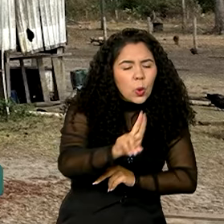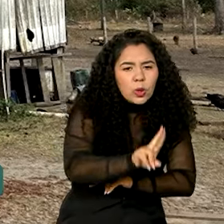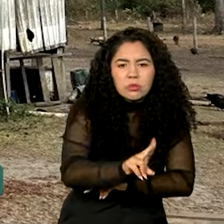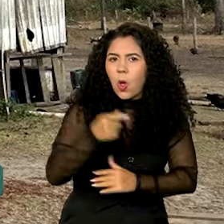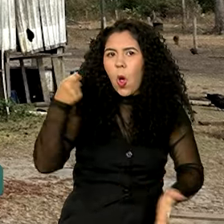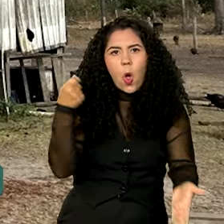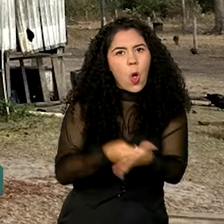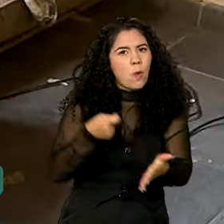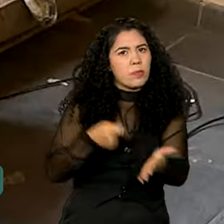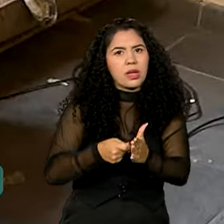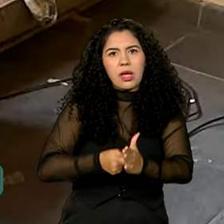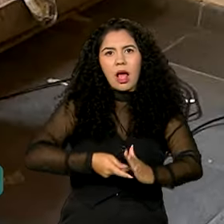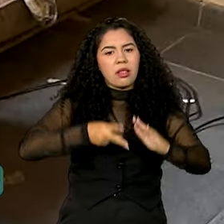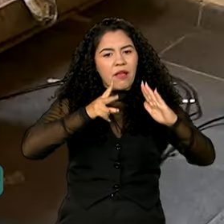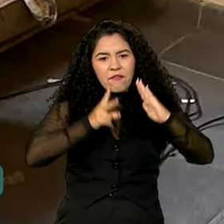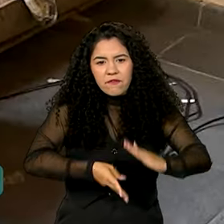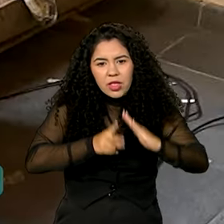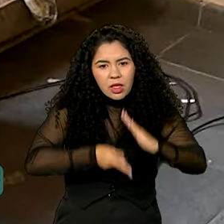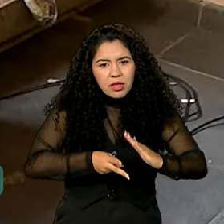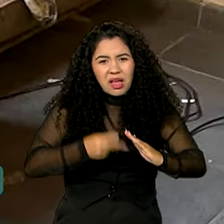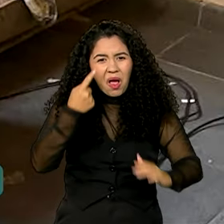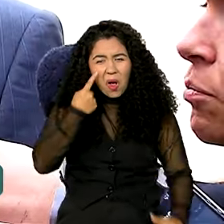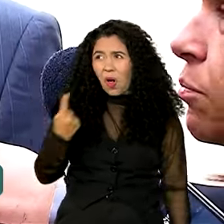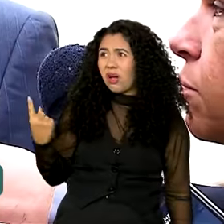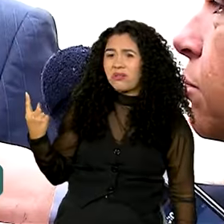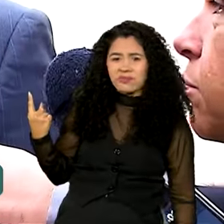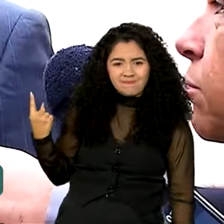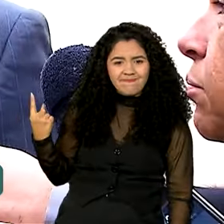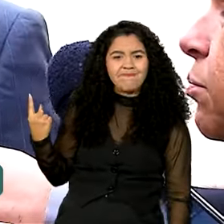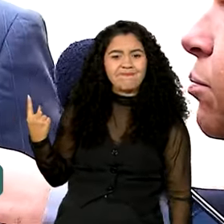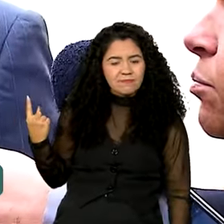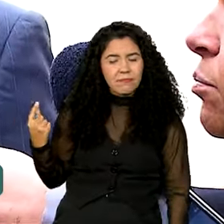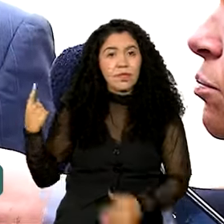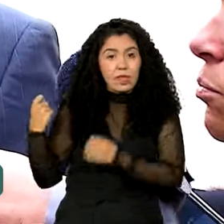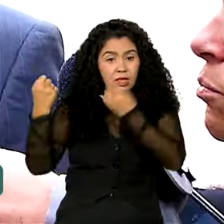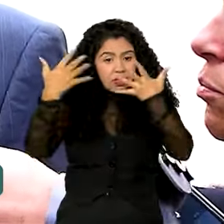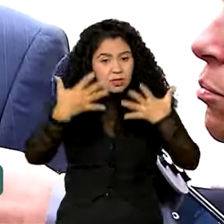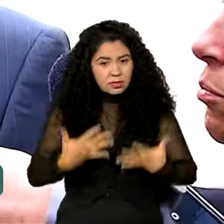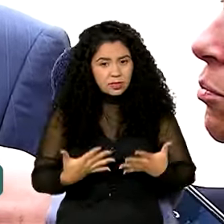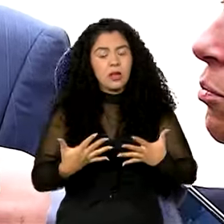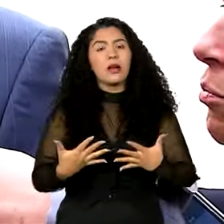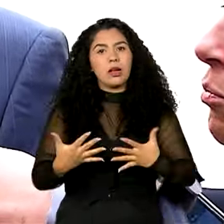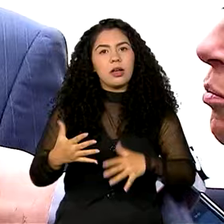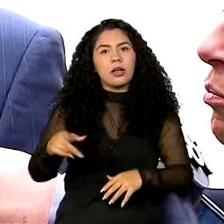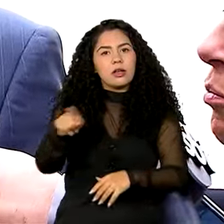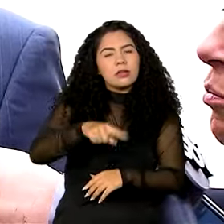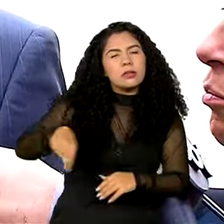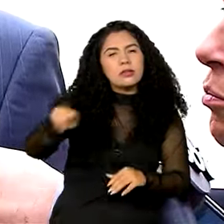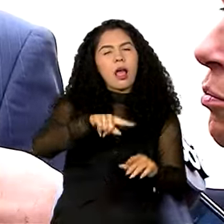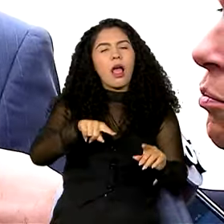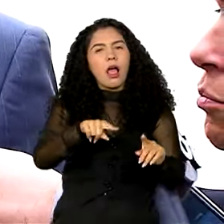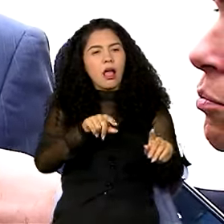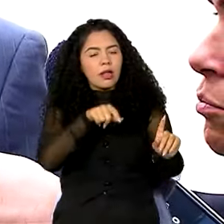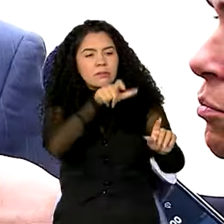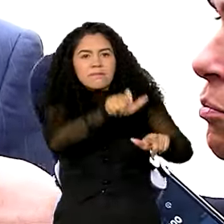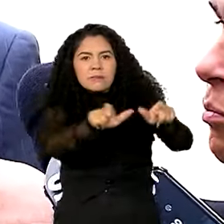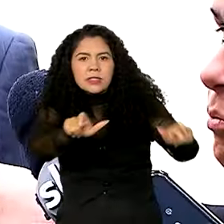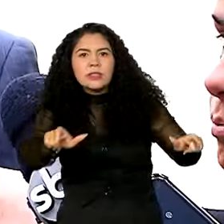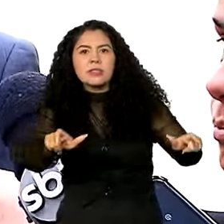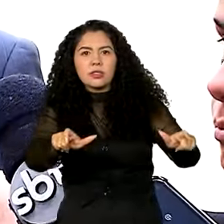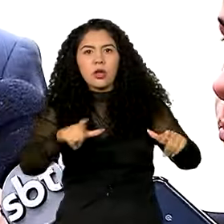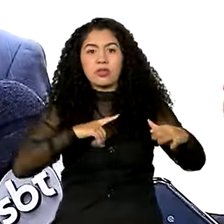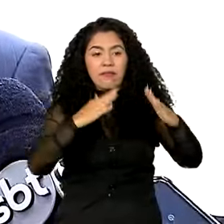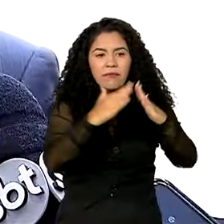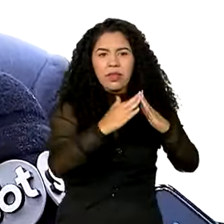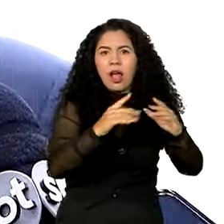obrigados a permanecer sob essas condições. Geralmente, eles são aliciados em locais muito